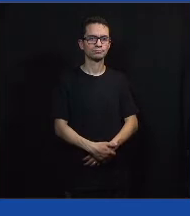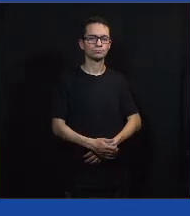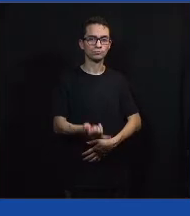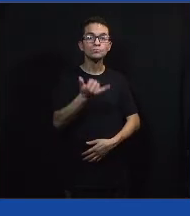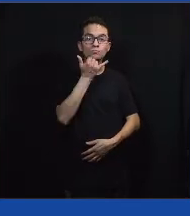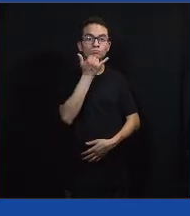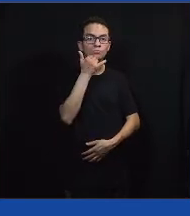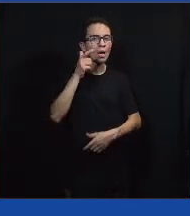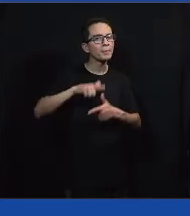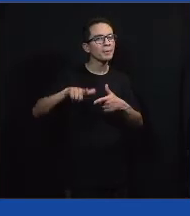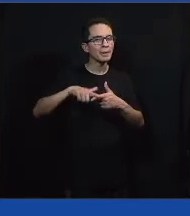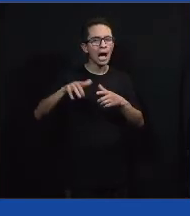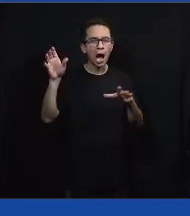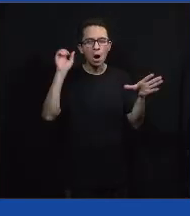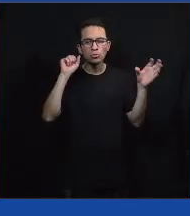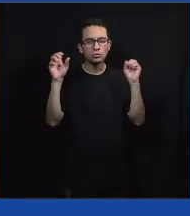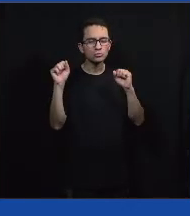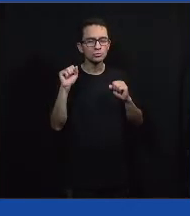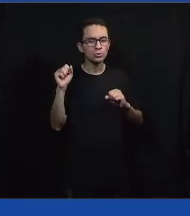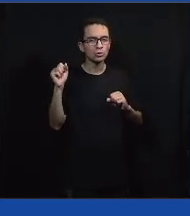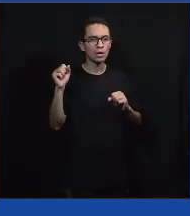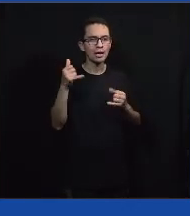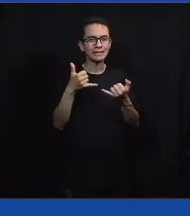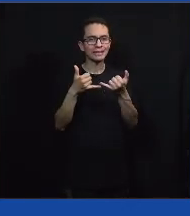Deixa que a conexão que for.